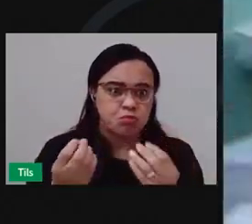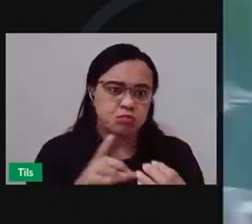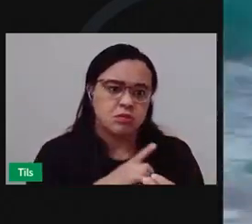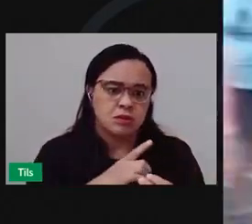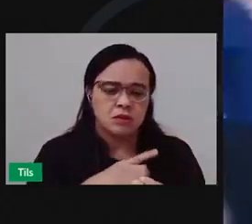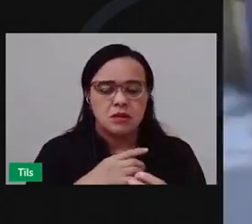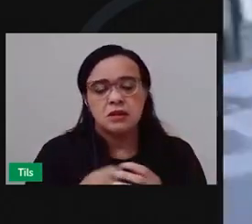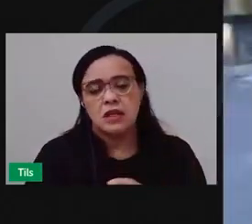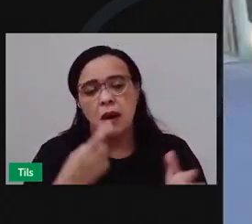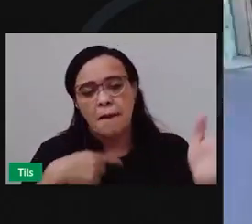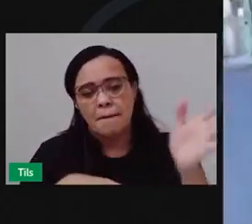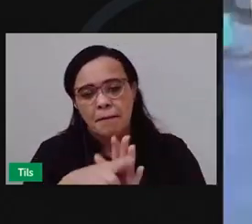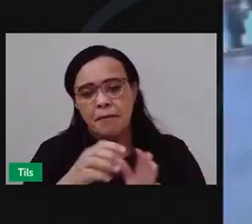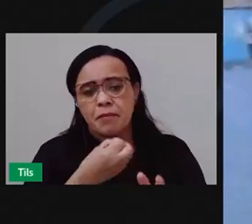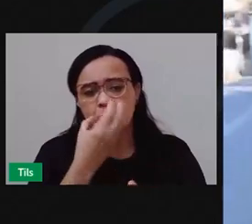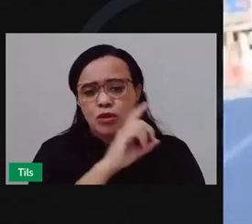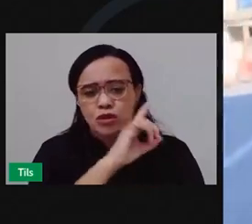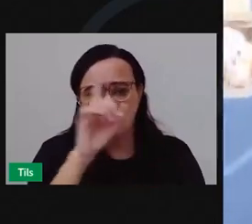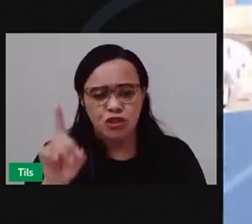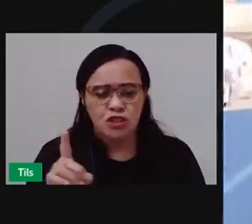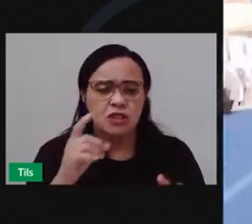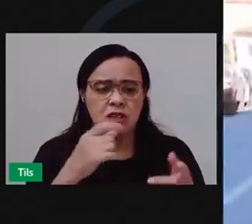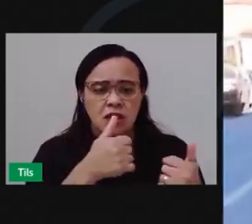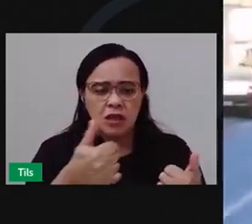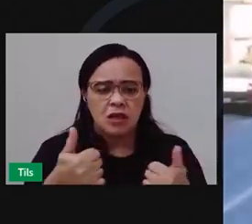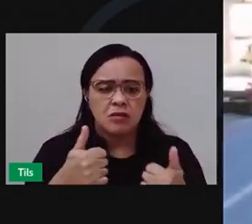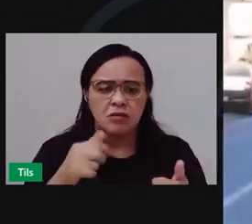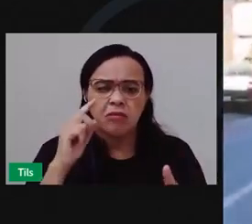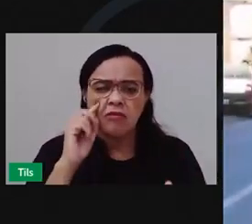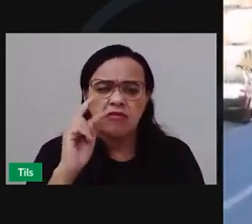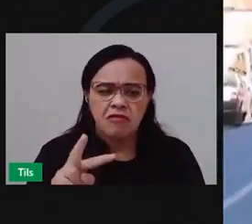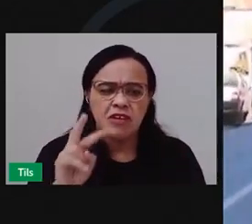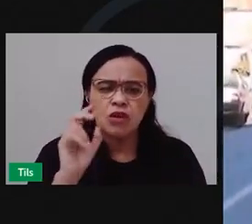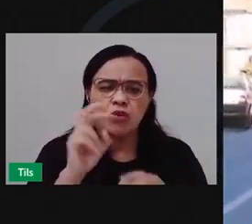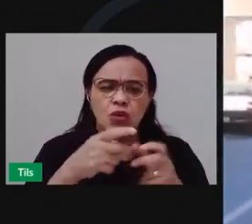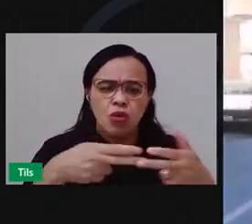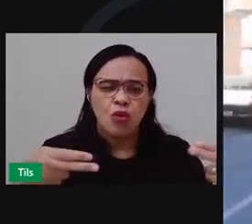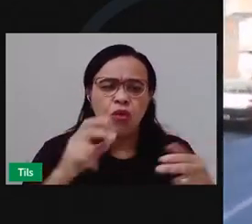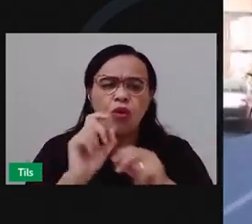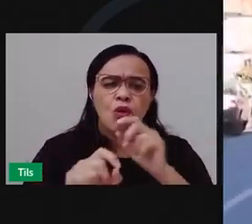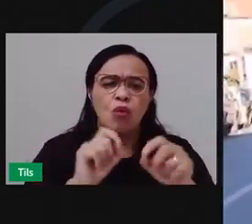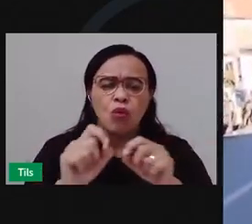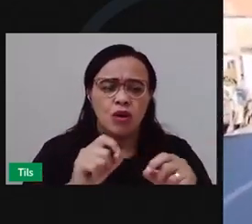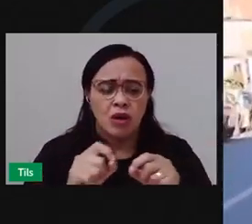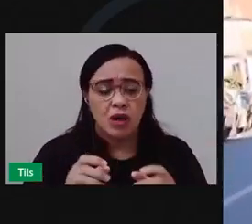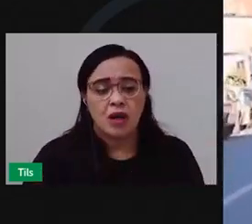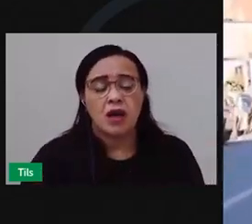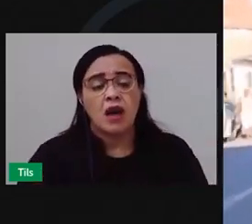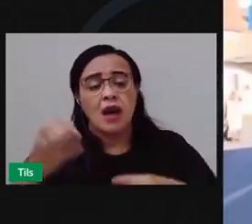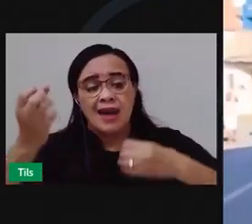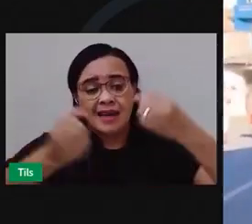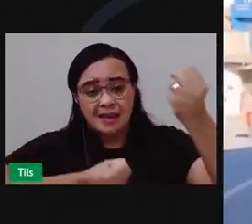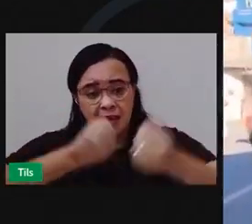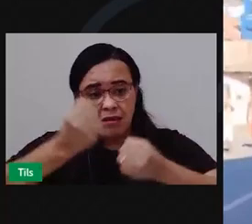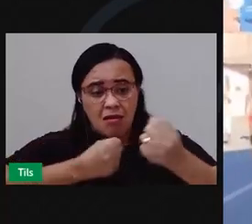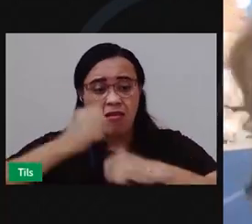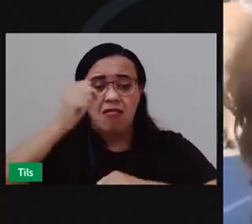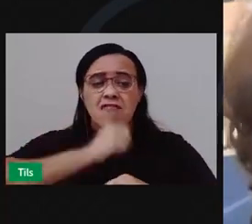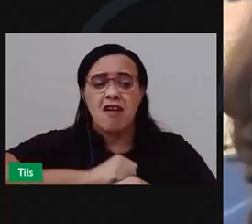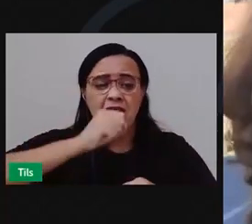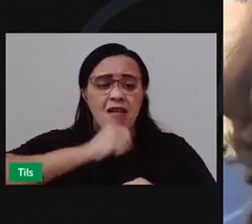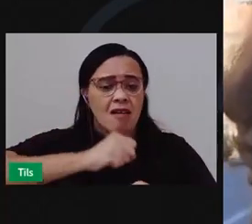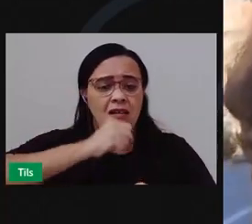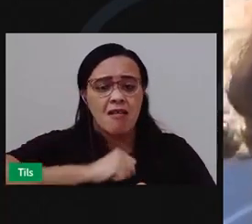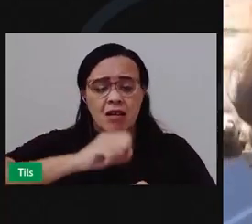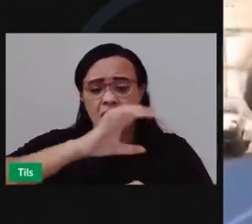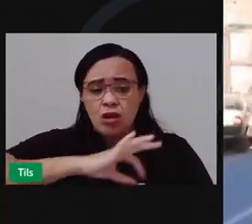é que é, dona Gil? Bom dia. Bom dia. O que foi que a senhora identificou ali que eu não identifiquei? Peça de carro velha ali, jogada. Mas é isso tudo aí, quem joga